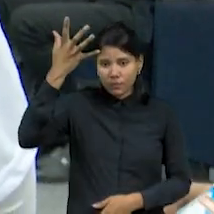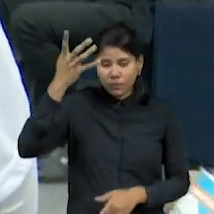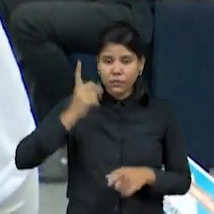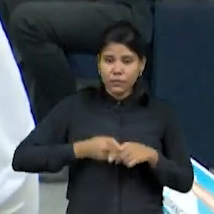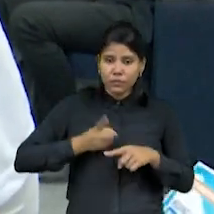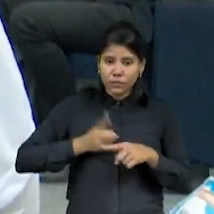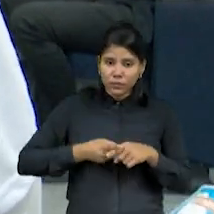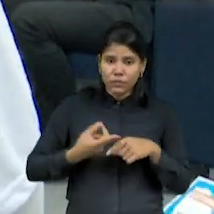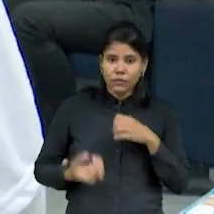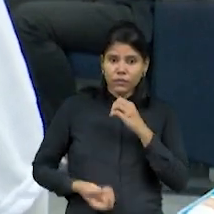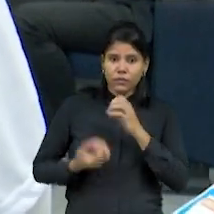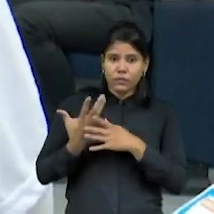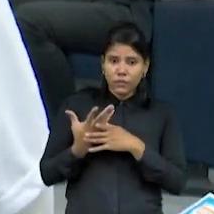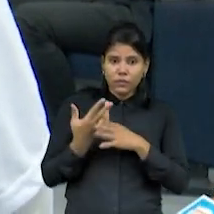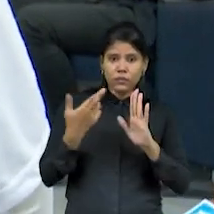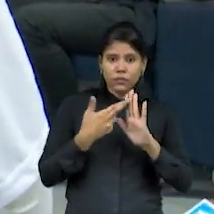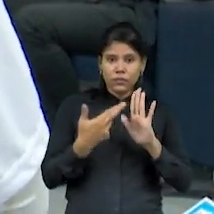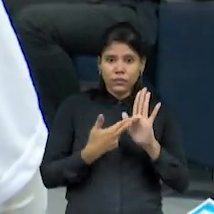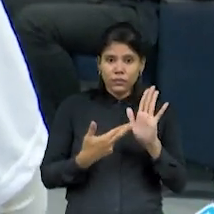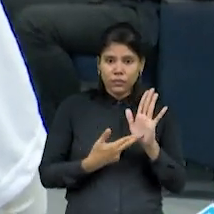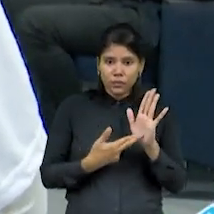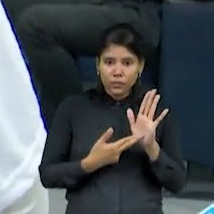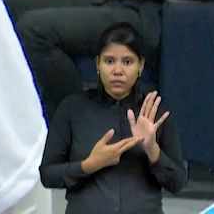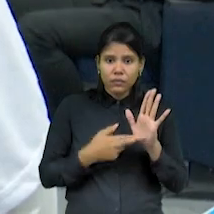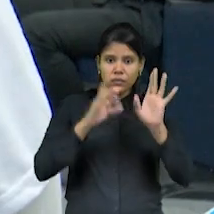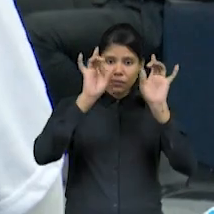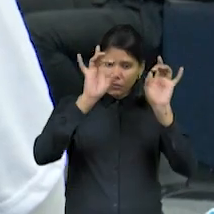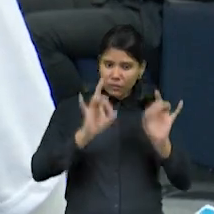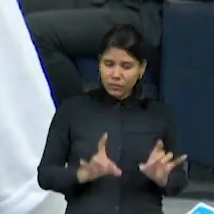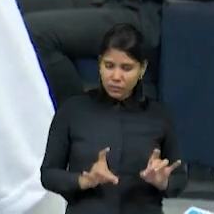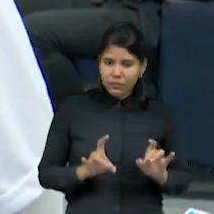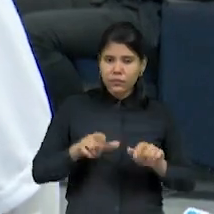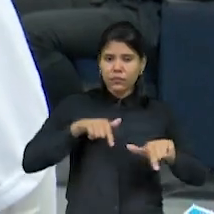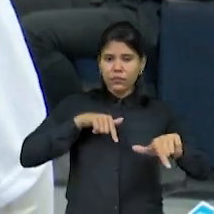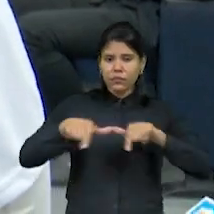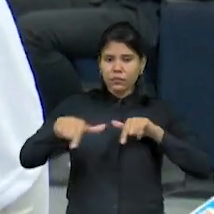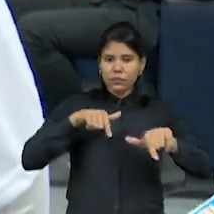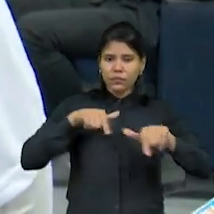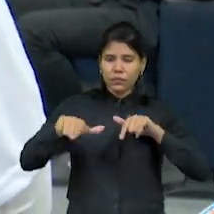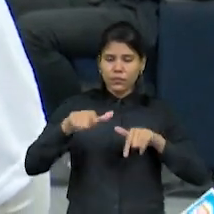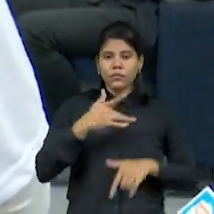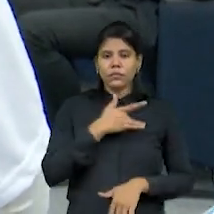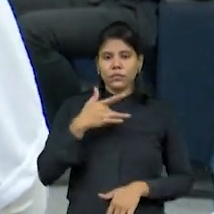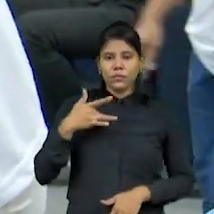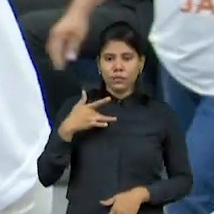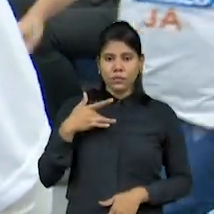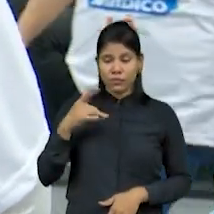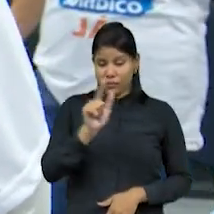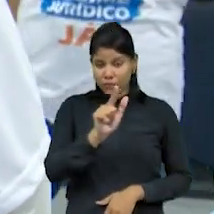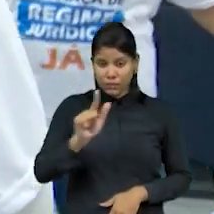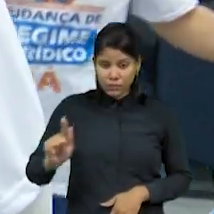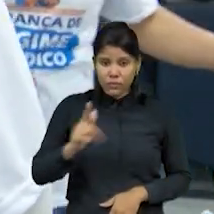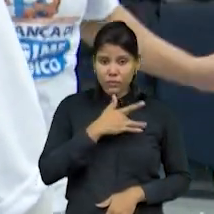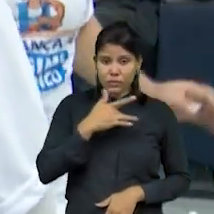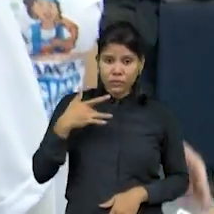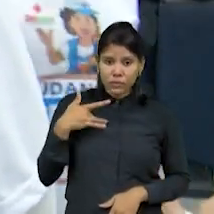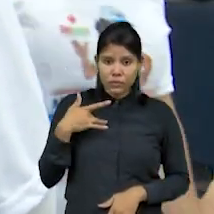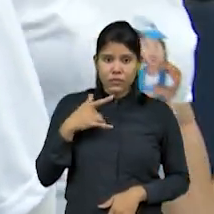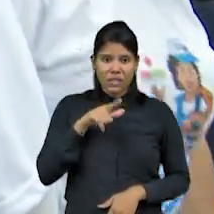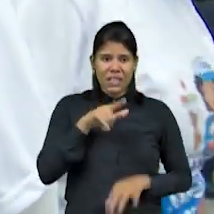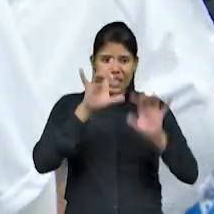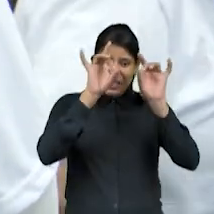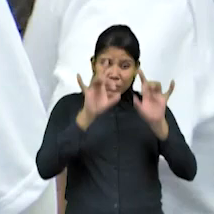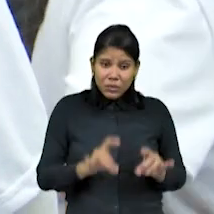criado um regime especial para o agente comunitário de saúde. E esse regime de especial não tem nada.